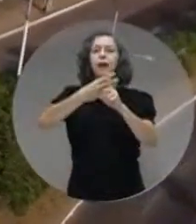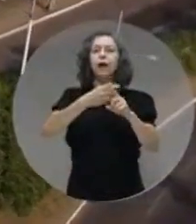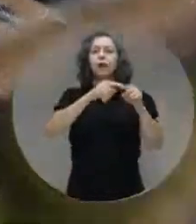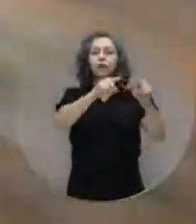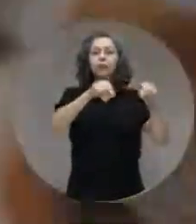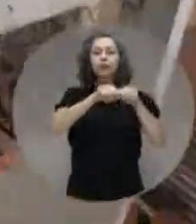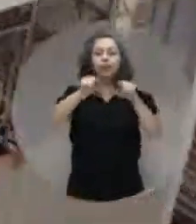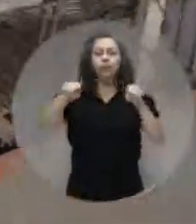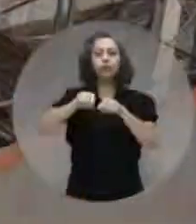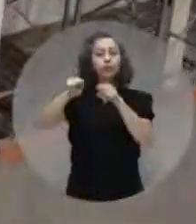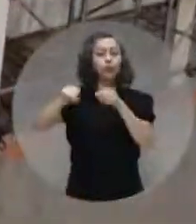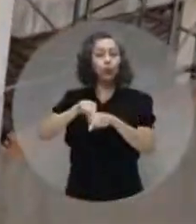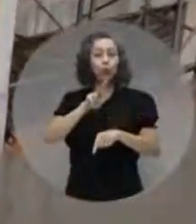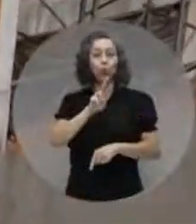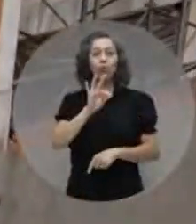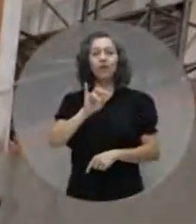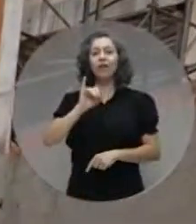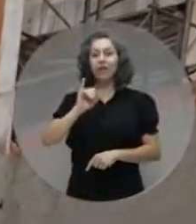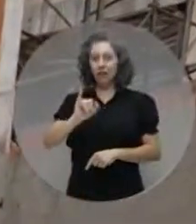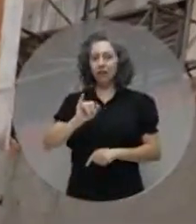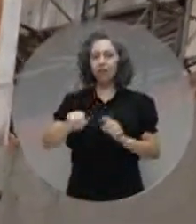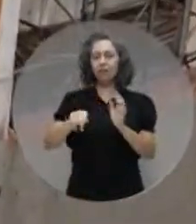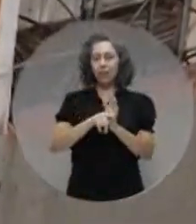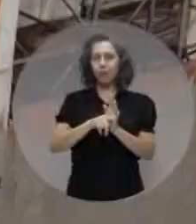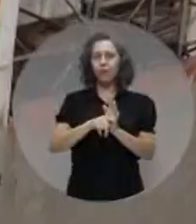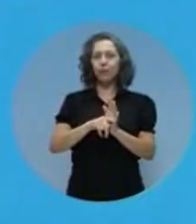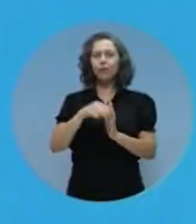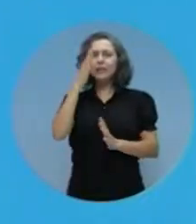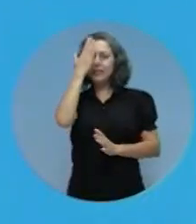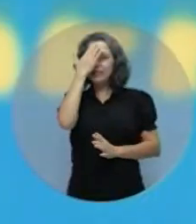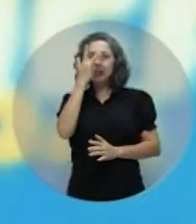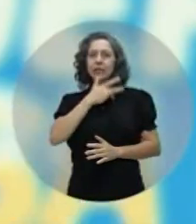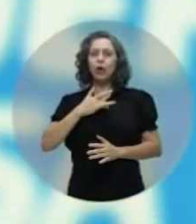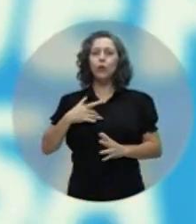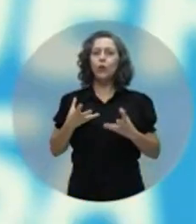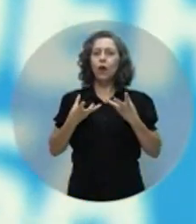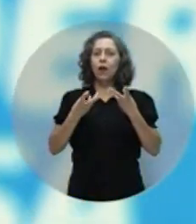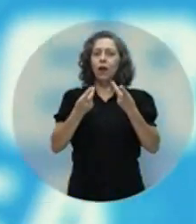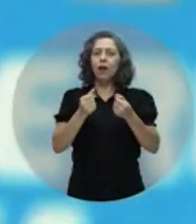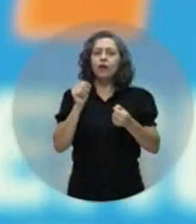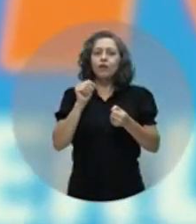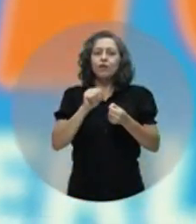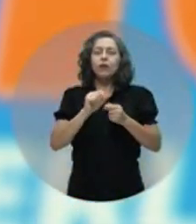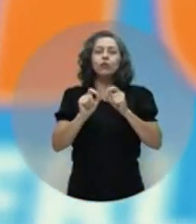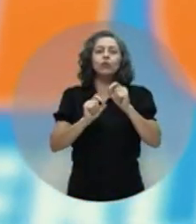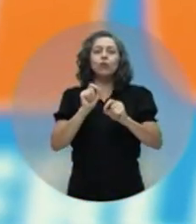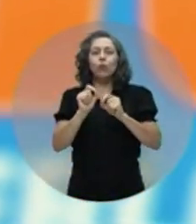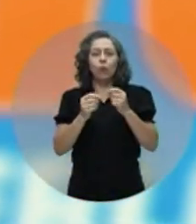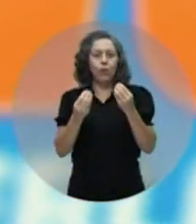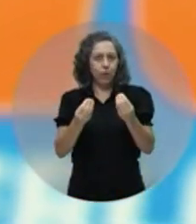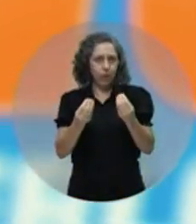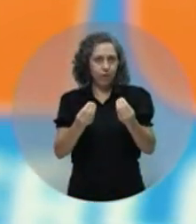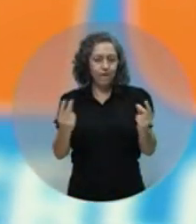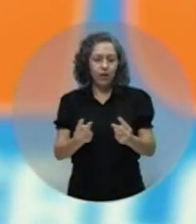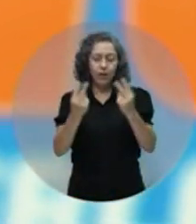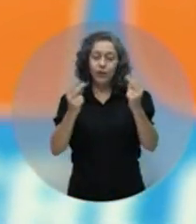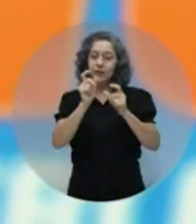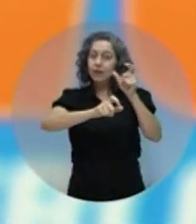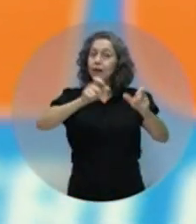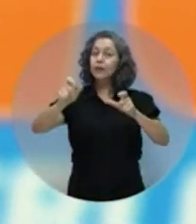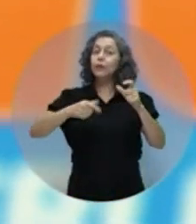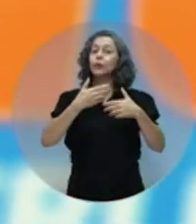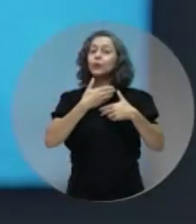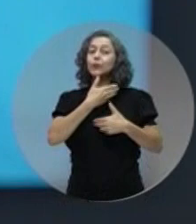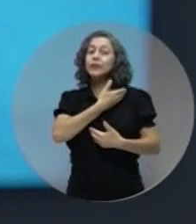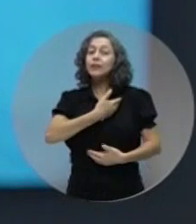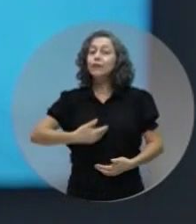triplicar o número de leitos de UTIs no HGP. Sei que uma saúde de qualidade se faz valorizando os servidores